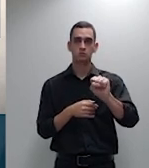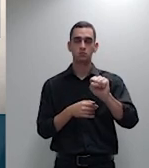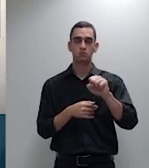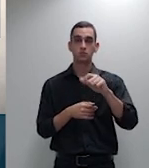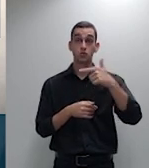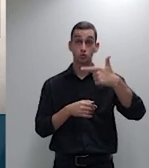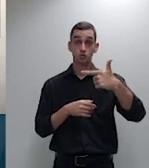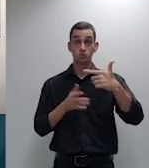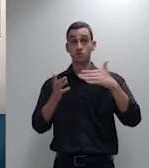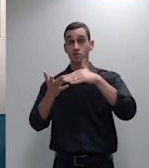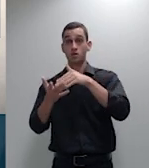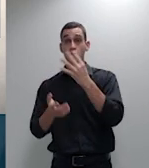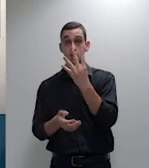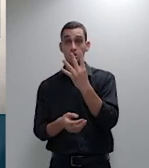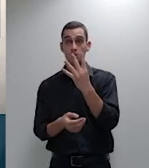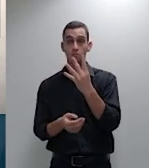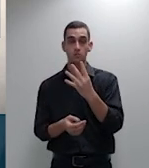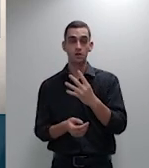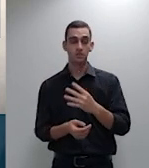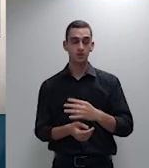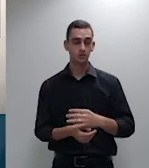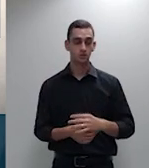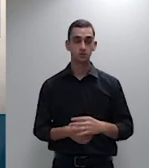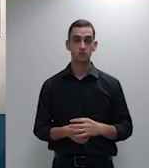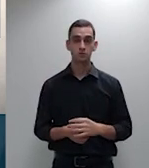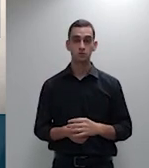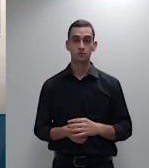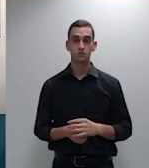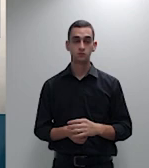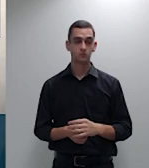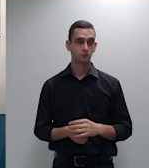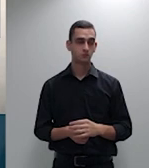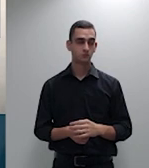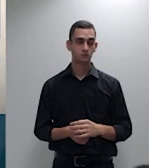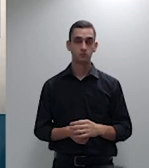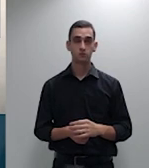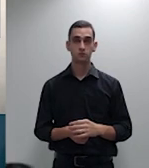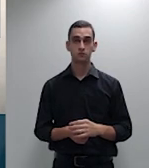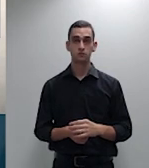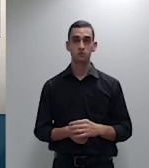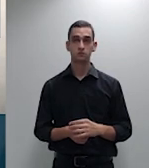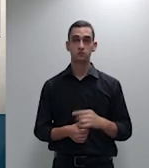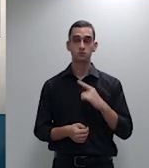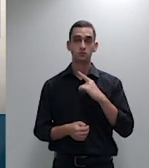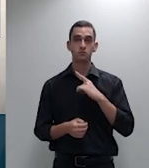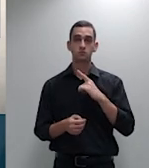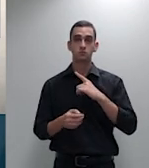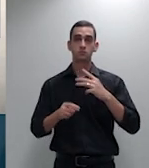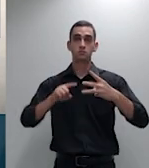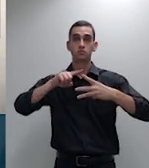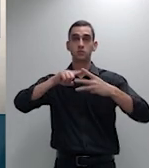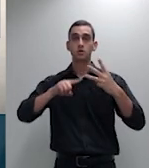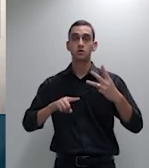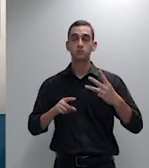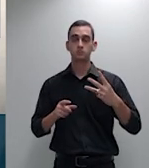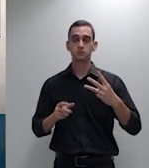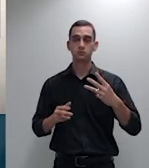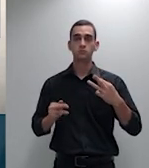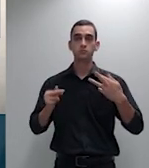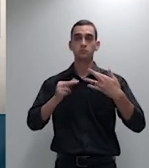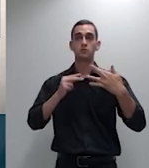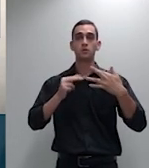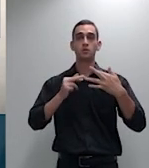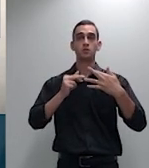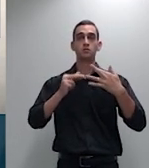pauta são três recursos repetitivos podemos julgar conjuntamente não é ministro sanseverino